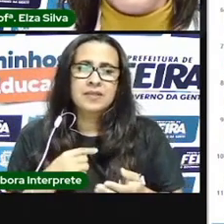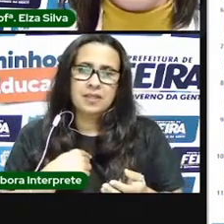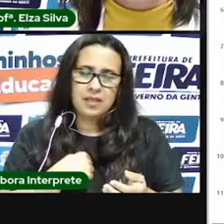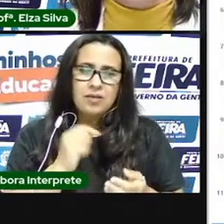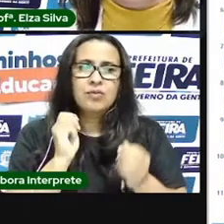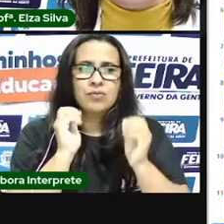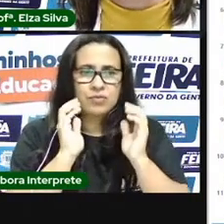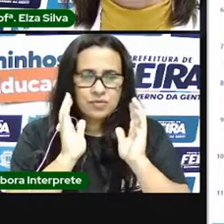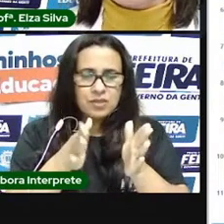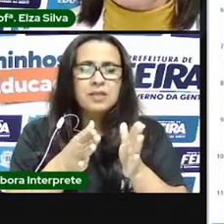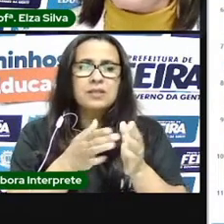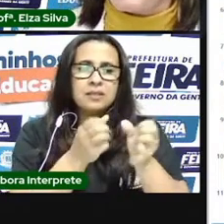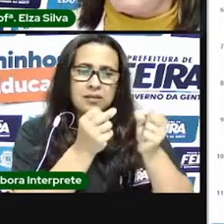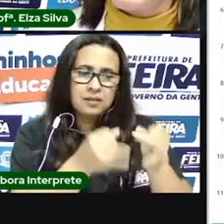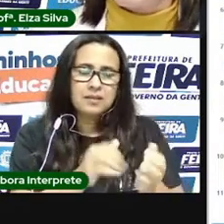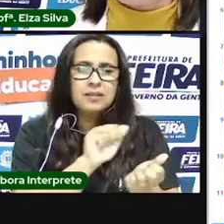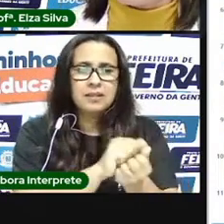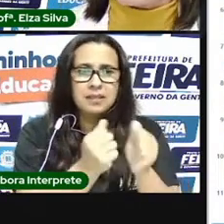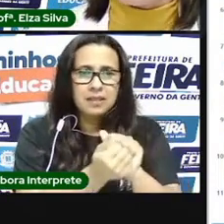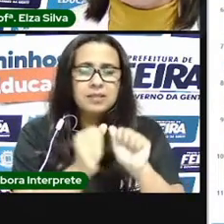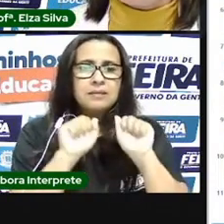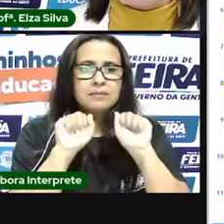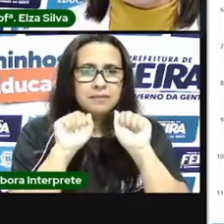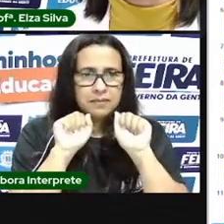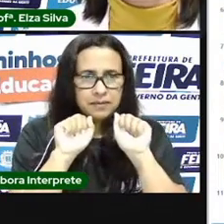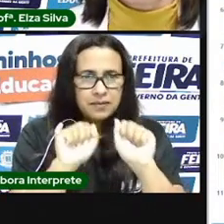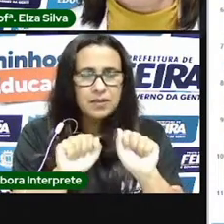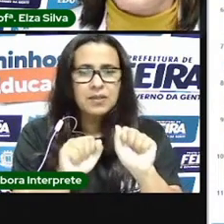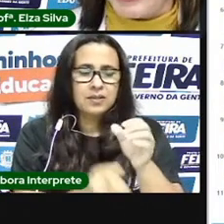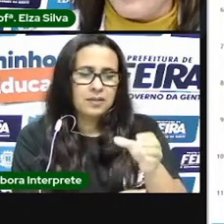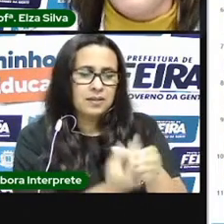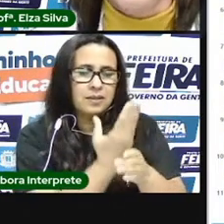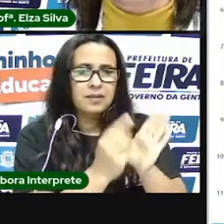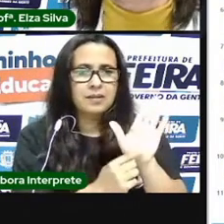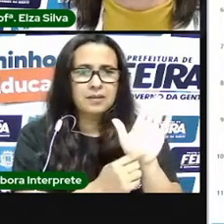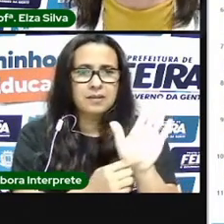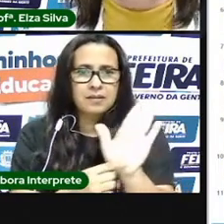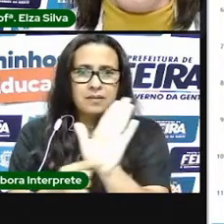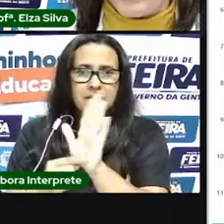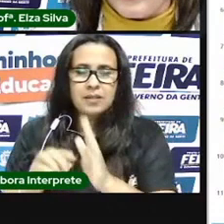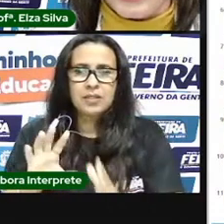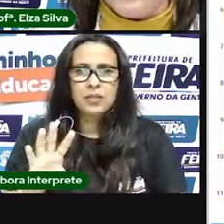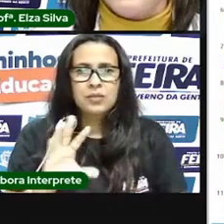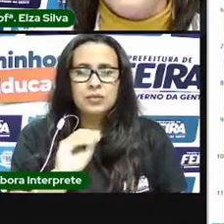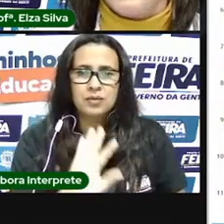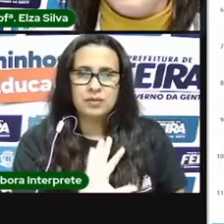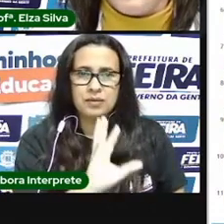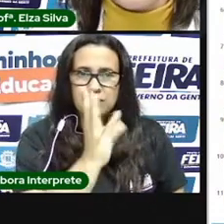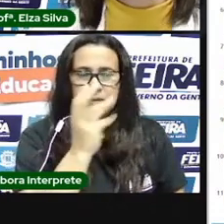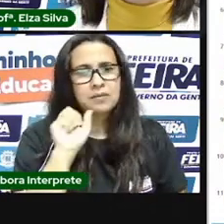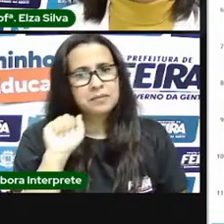e essa realidade pode partir de uma situação que de fato está ocorrendo ou ocorreu